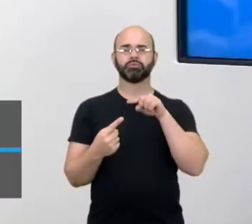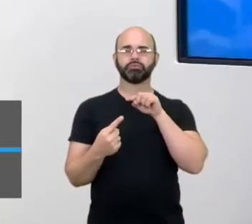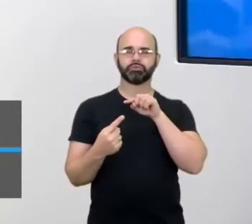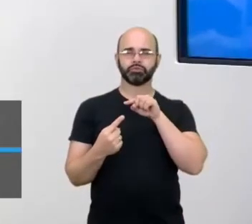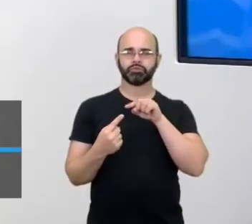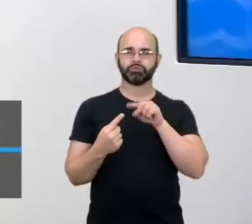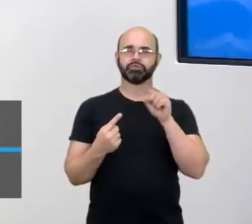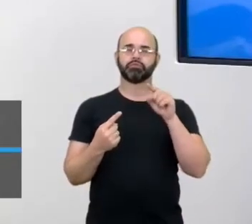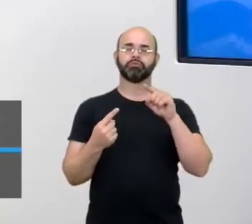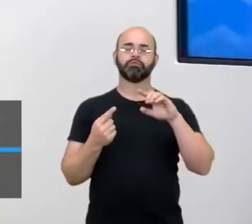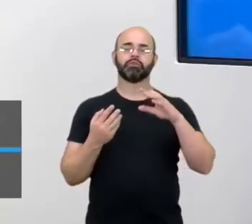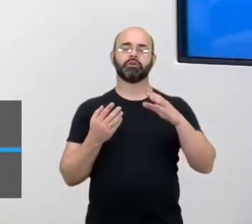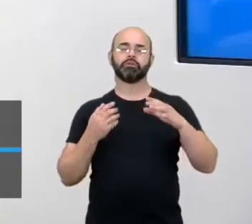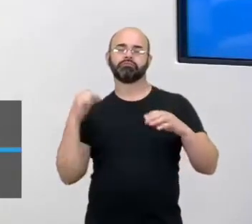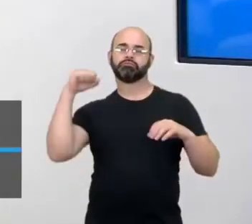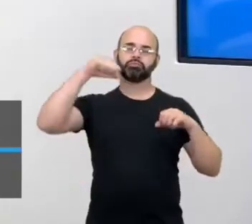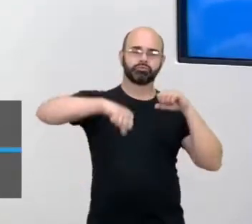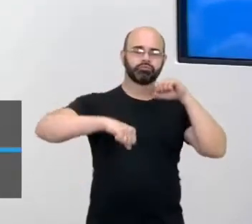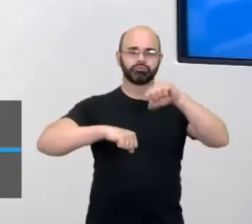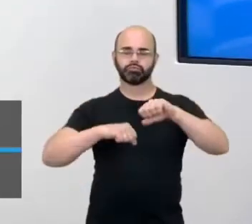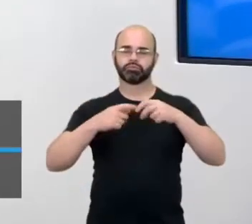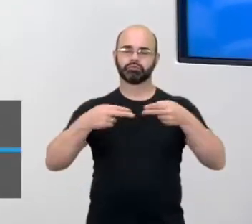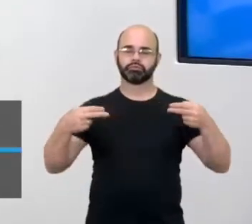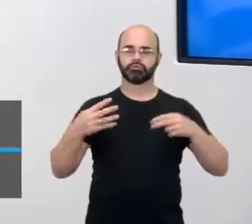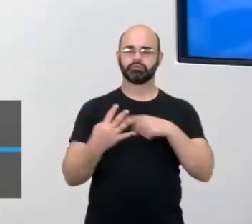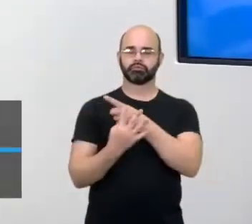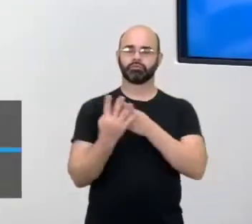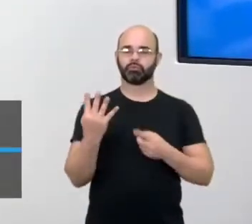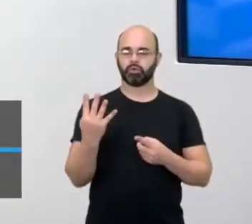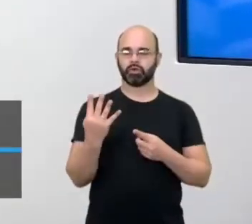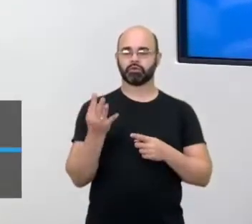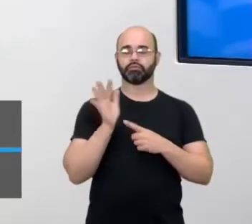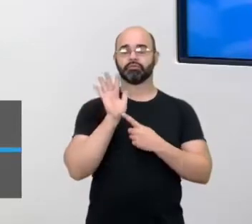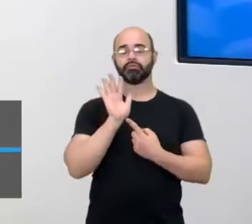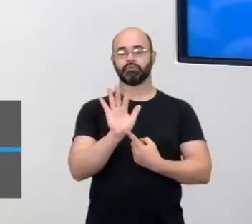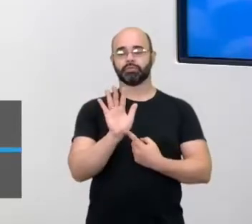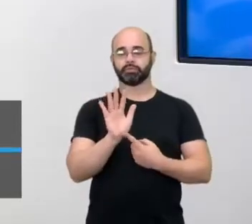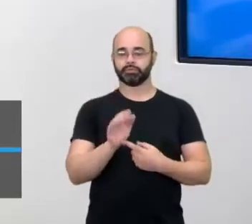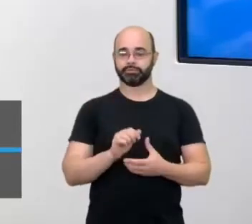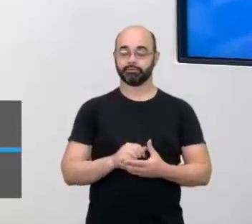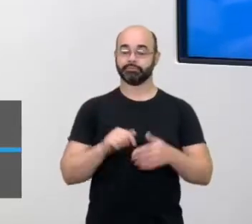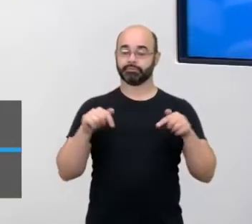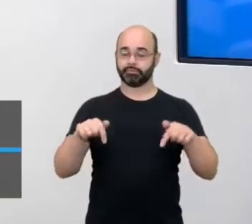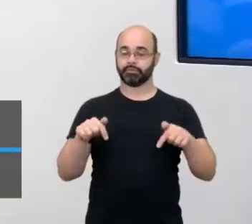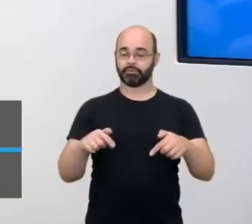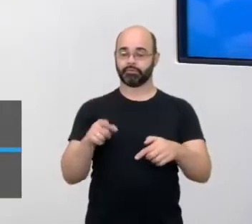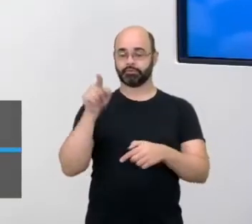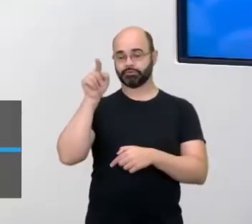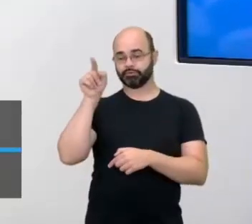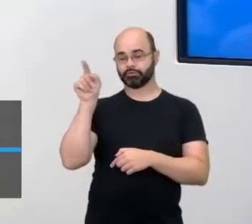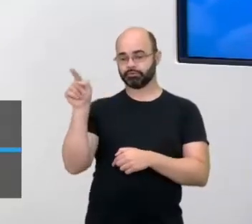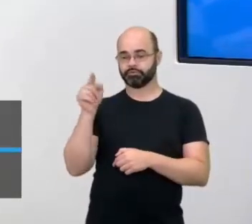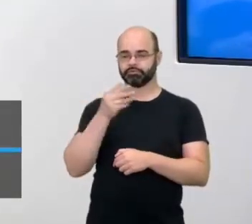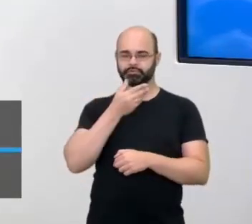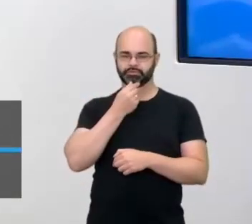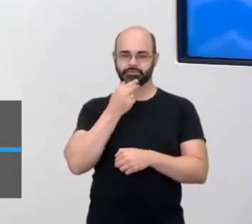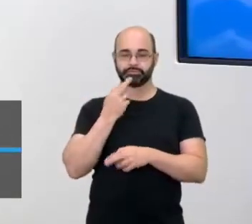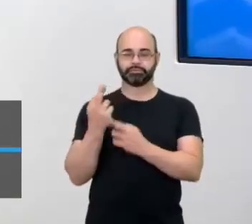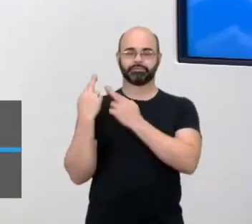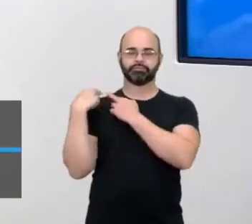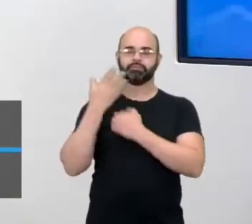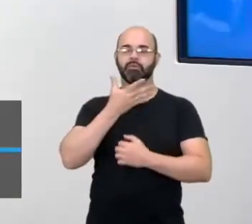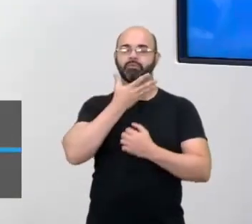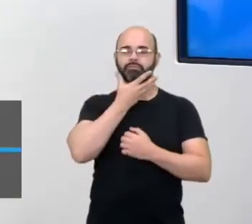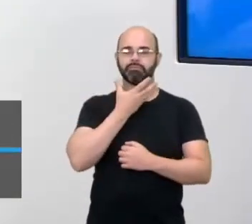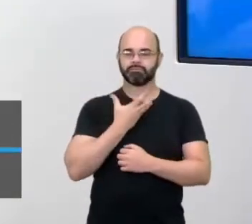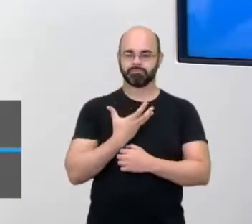quatro lutas. Então, aqui, o seu papel hoje é mostrar para os estudantes, trazer para os estudantes um pouquinho